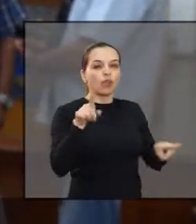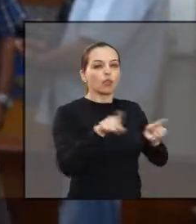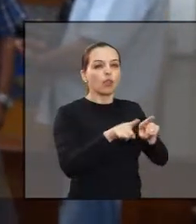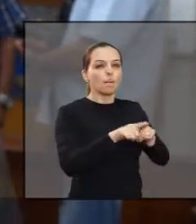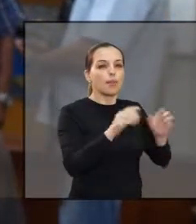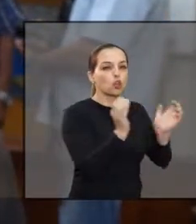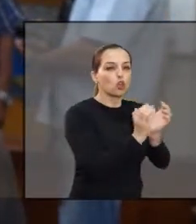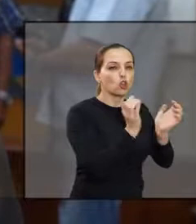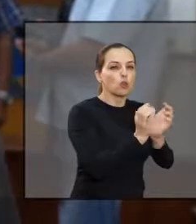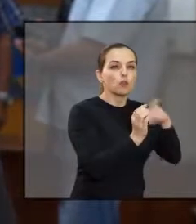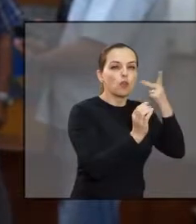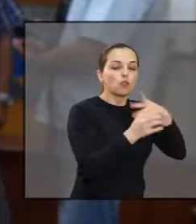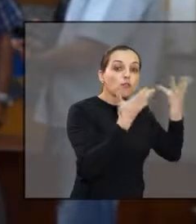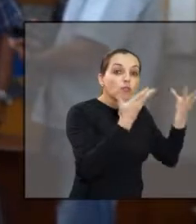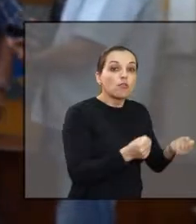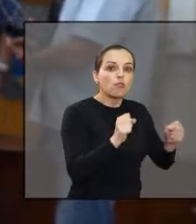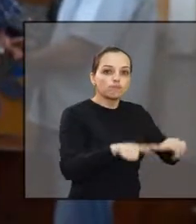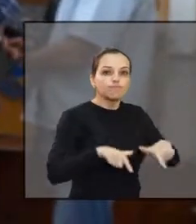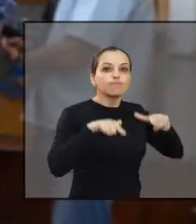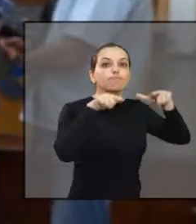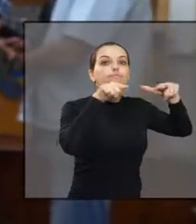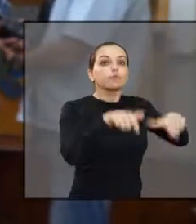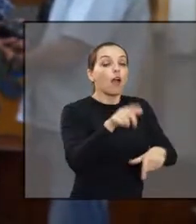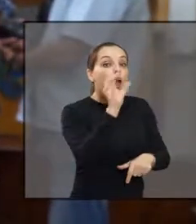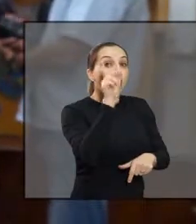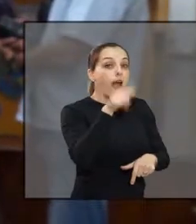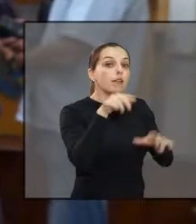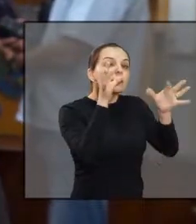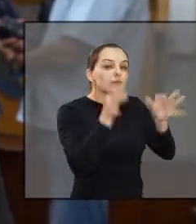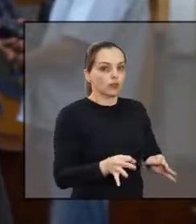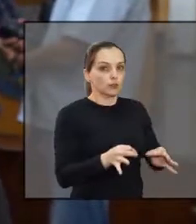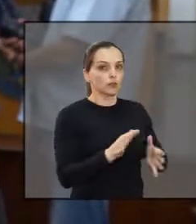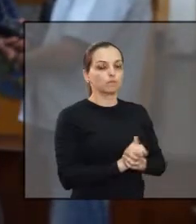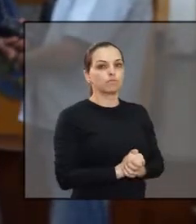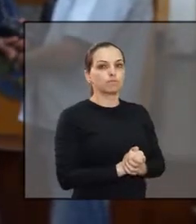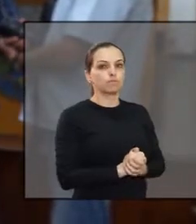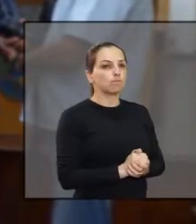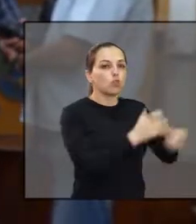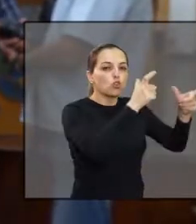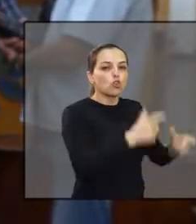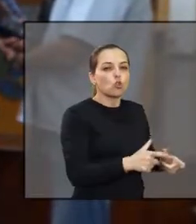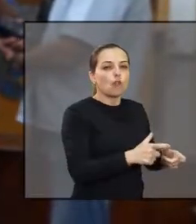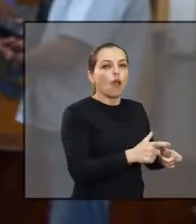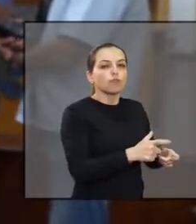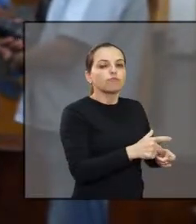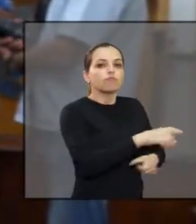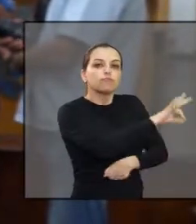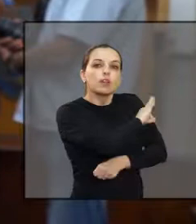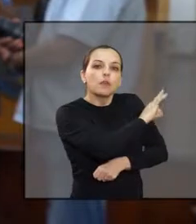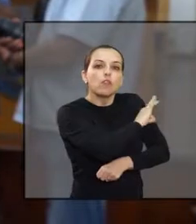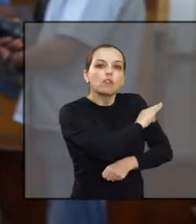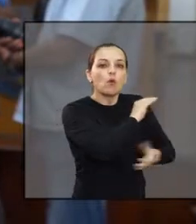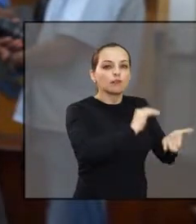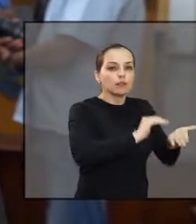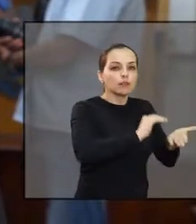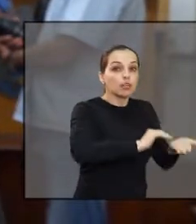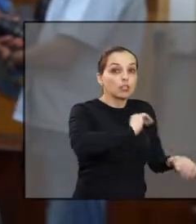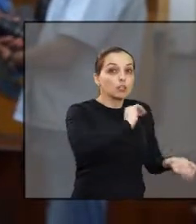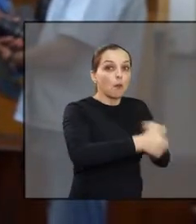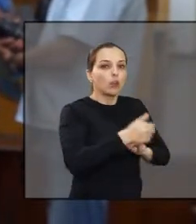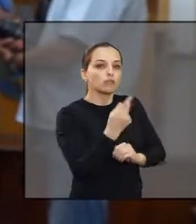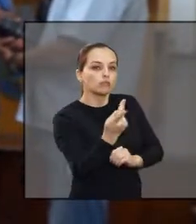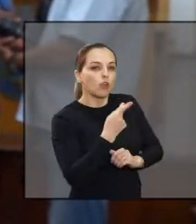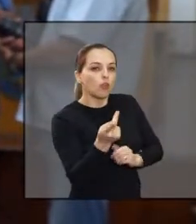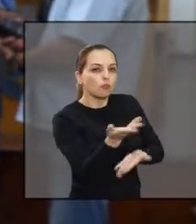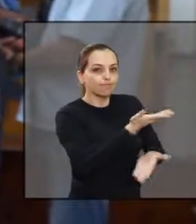por iniciativa da vereadora Tainara Faria, eu penso que foi de muita felicidade. E hoje, nós estamos convivendo com a